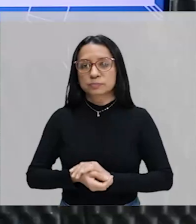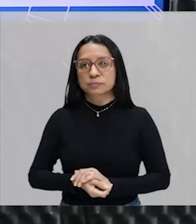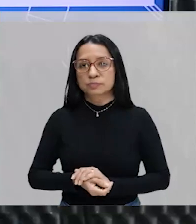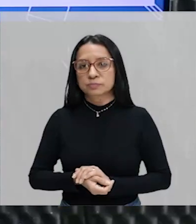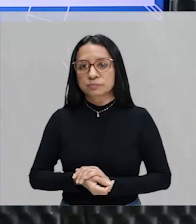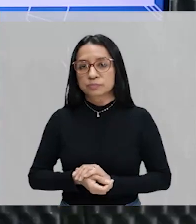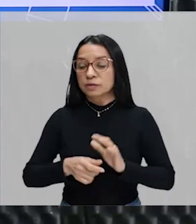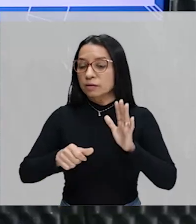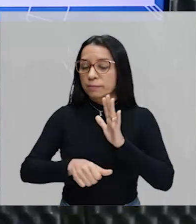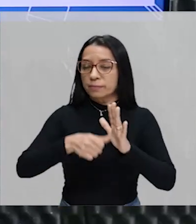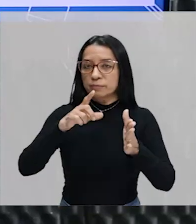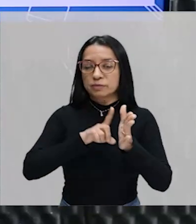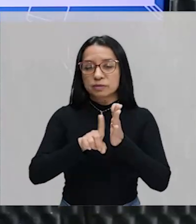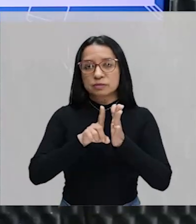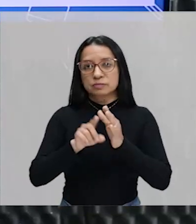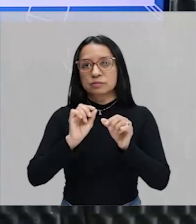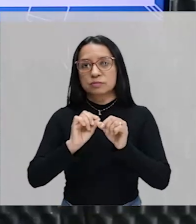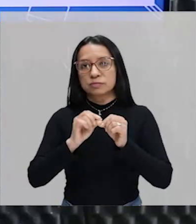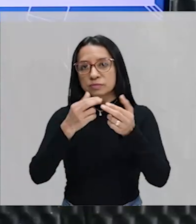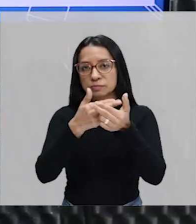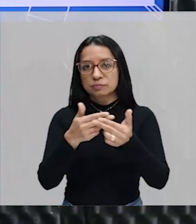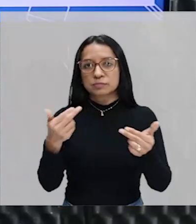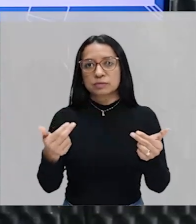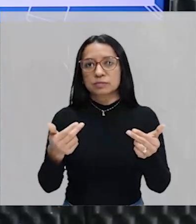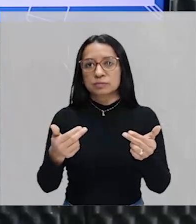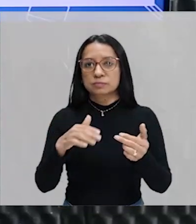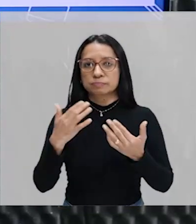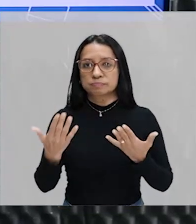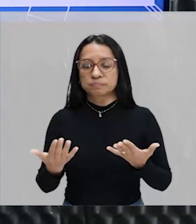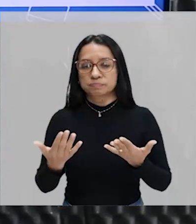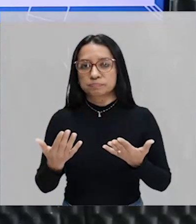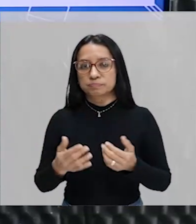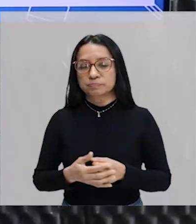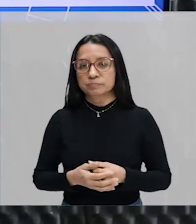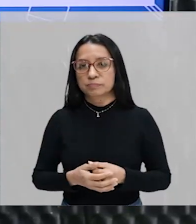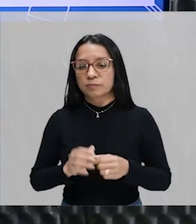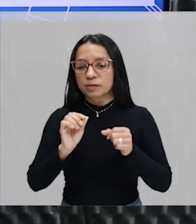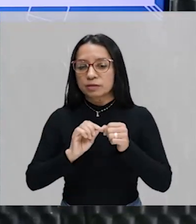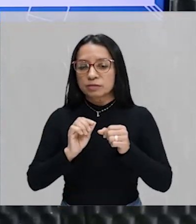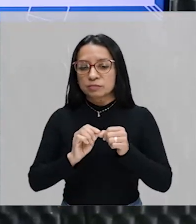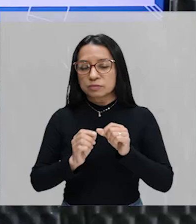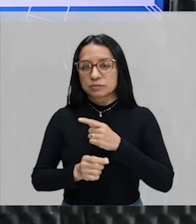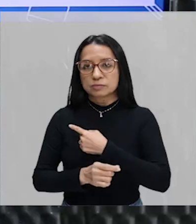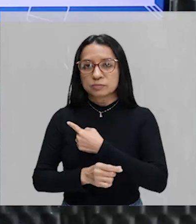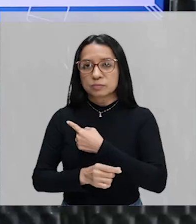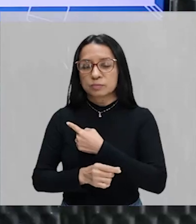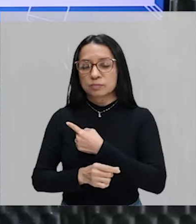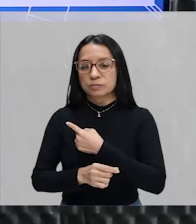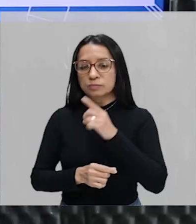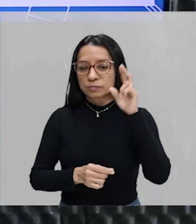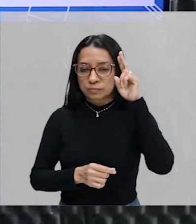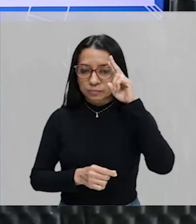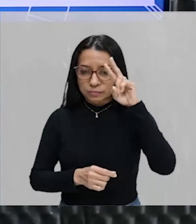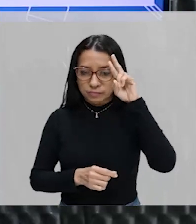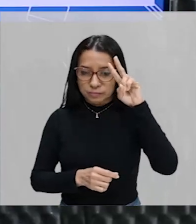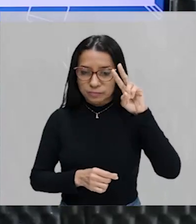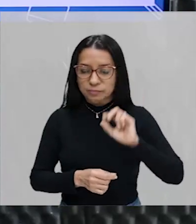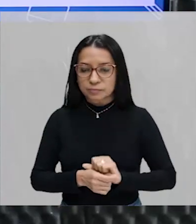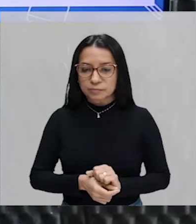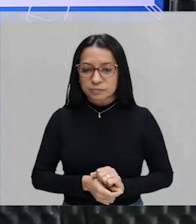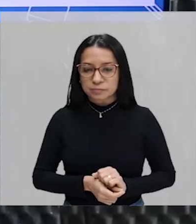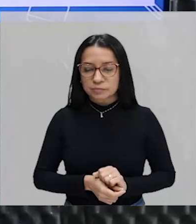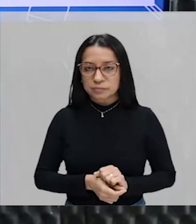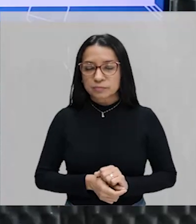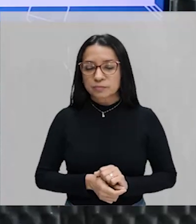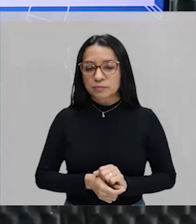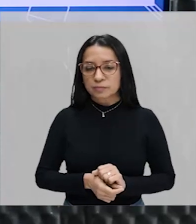Lá nela, eu fiz por elementos. Então, eu fiz uma dessas. Lembra disso? No caso lá